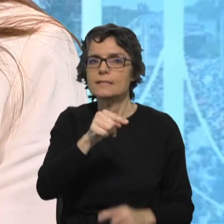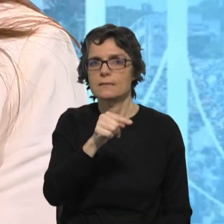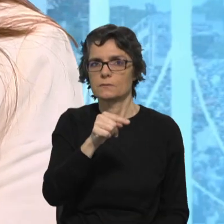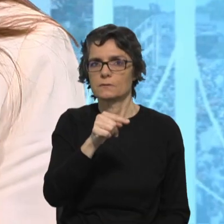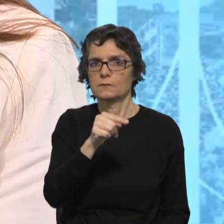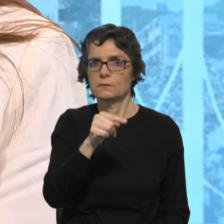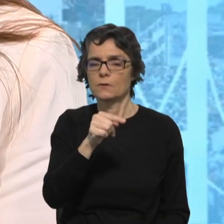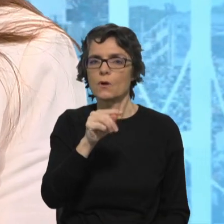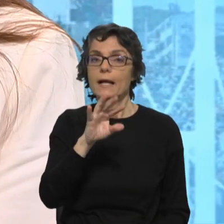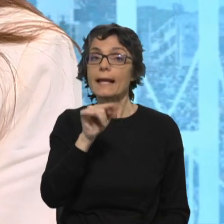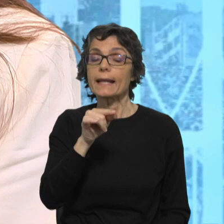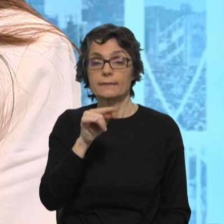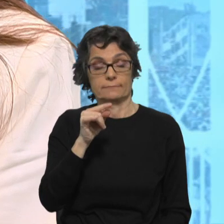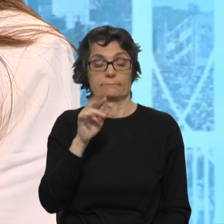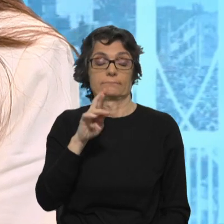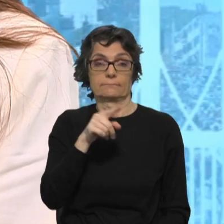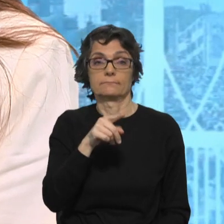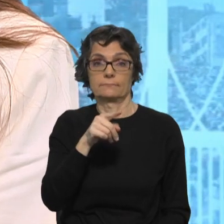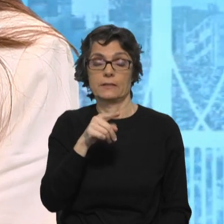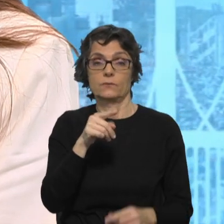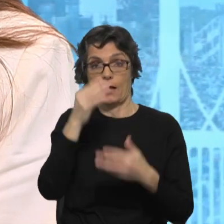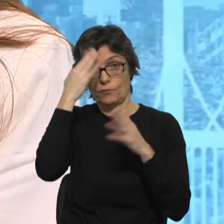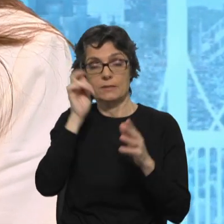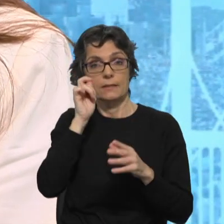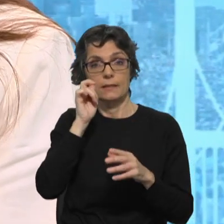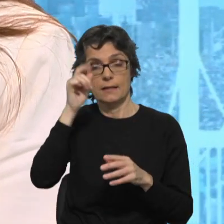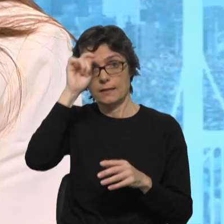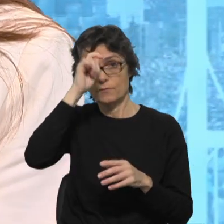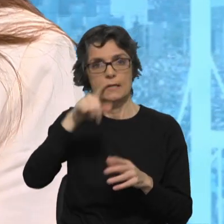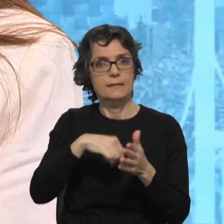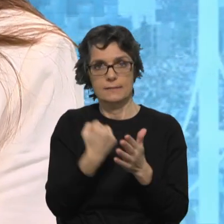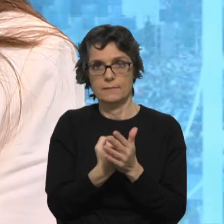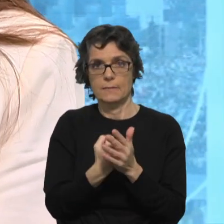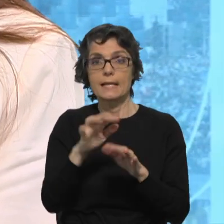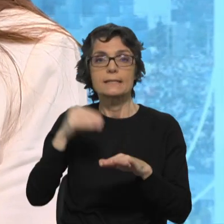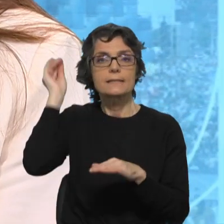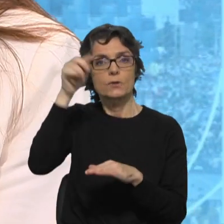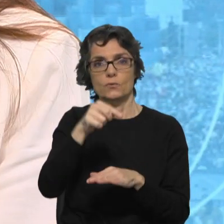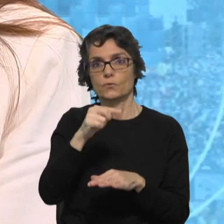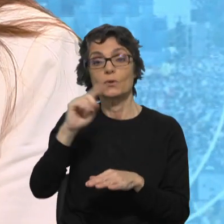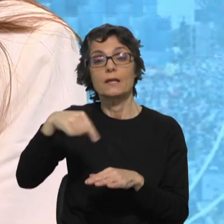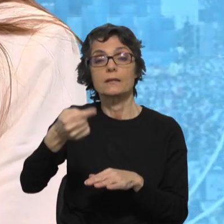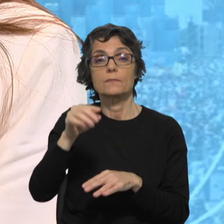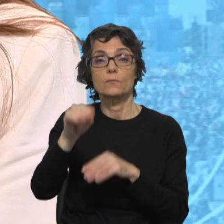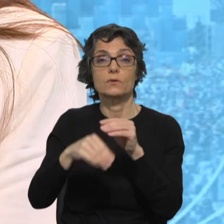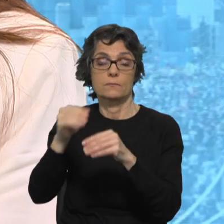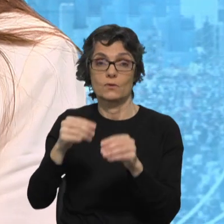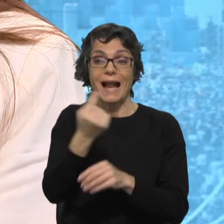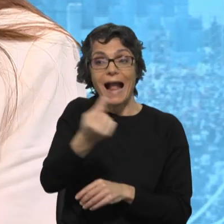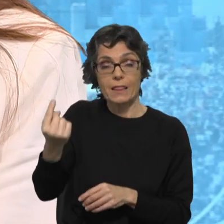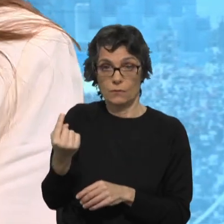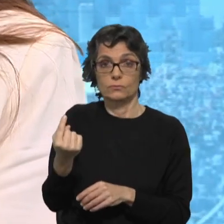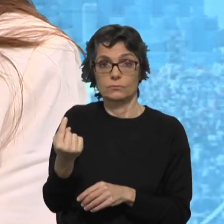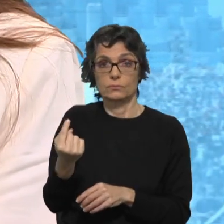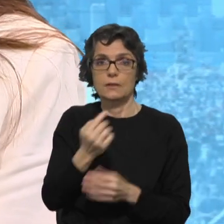ali um organismo central da democracia na Assembleia da República, depois das eleições cada um de nós tem uma responsabilidade